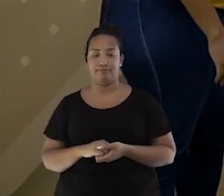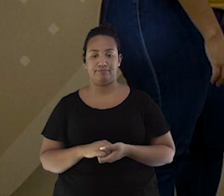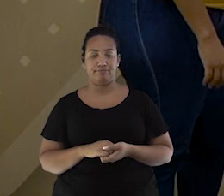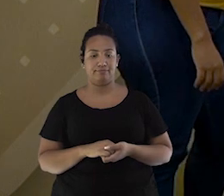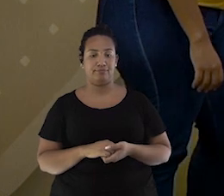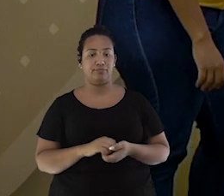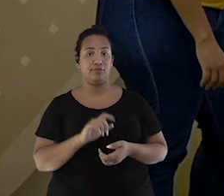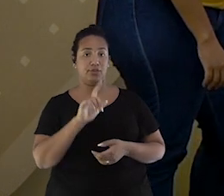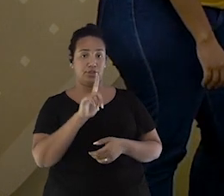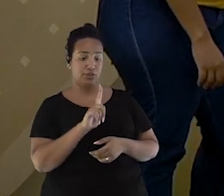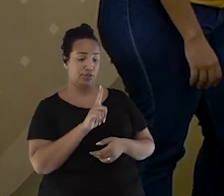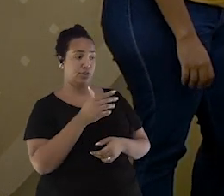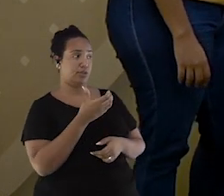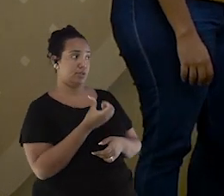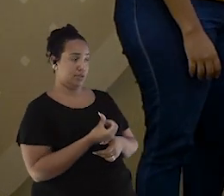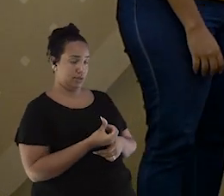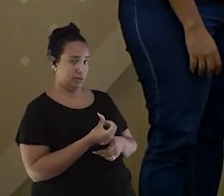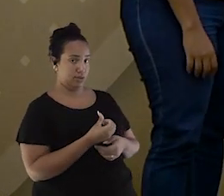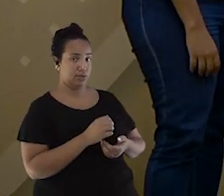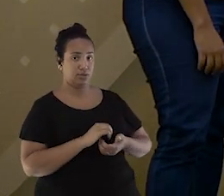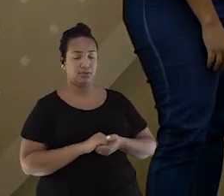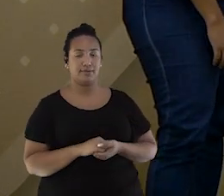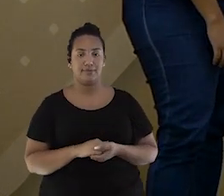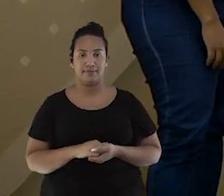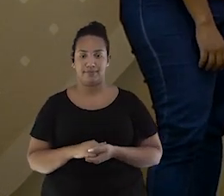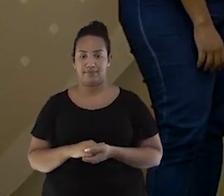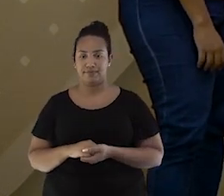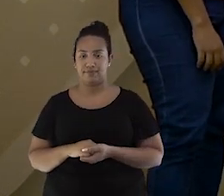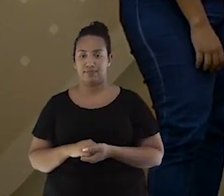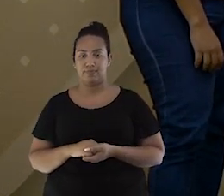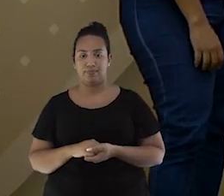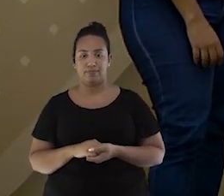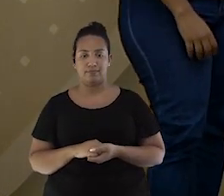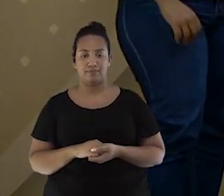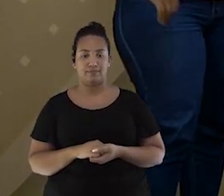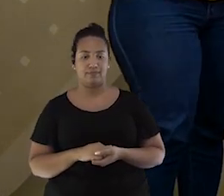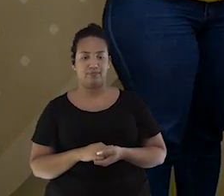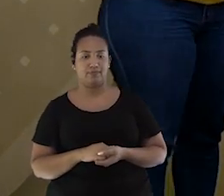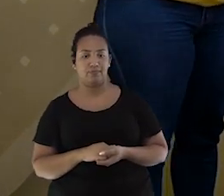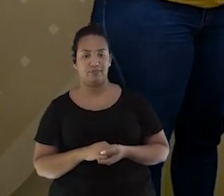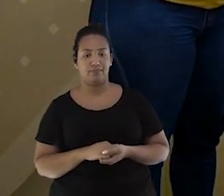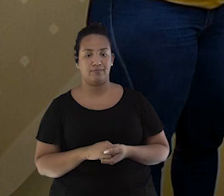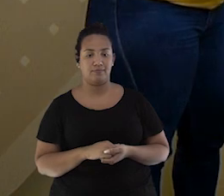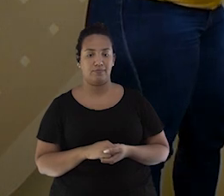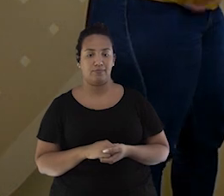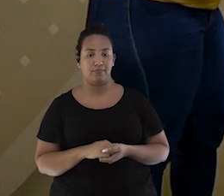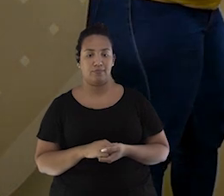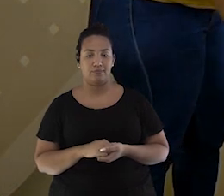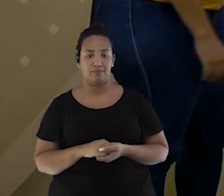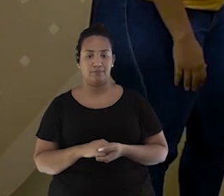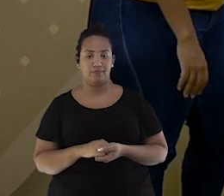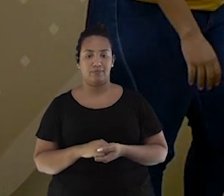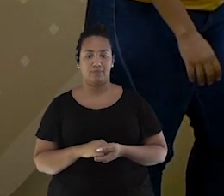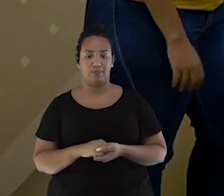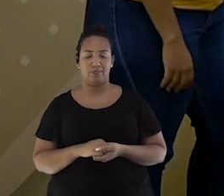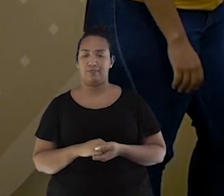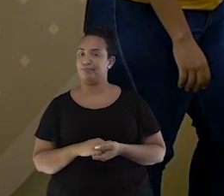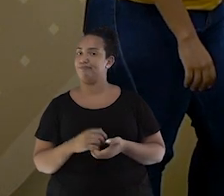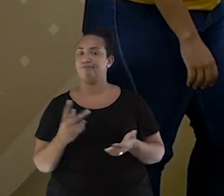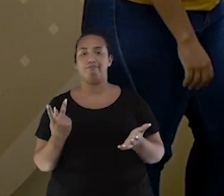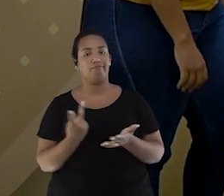G6. G6. Hum, Beatriz não está com sorte.